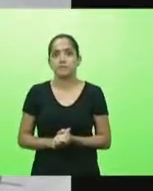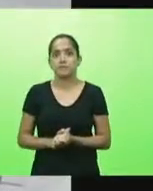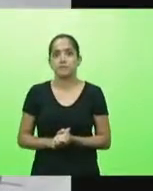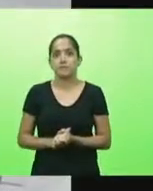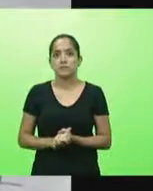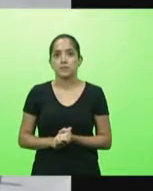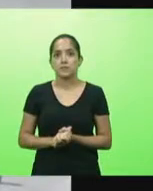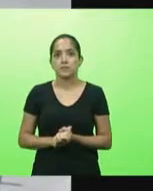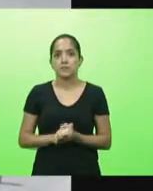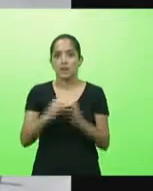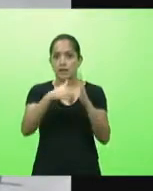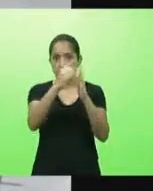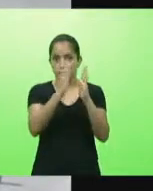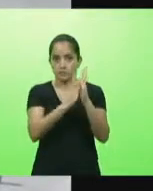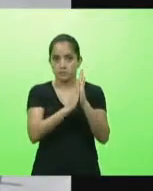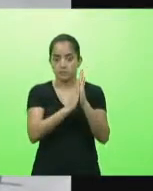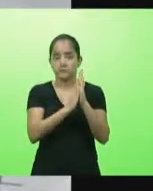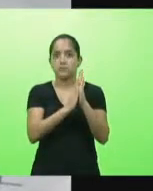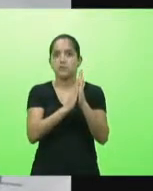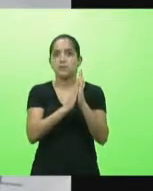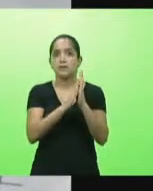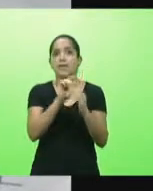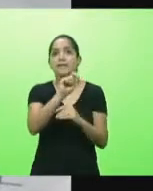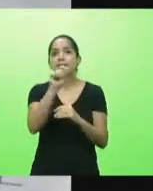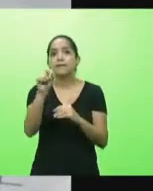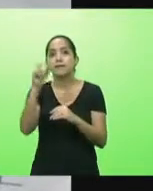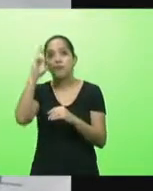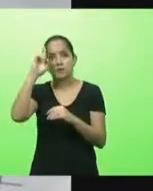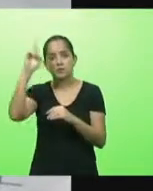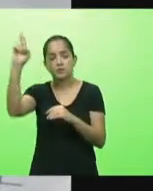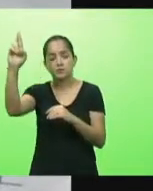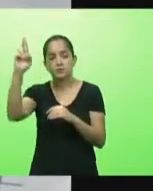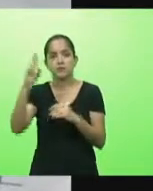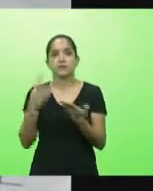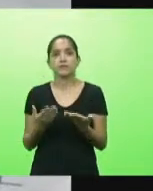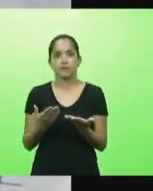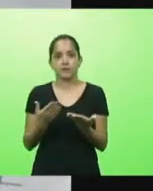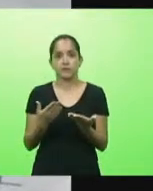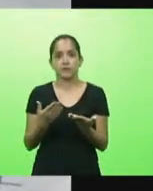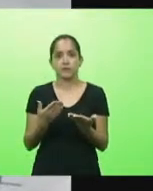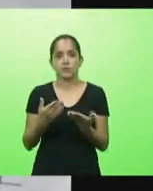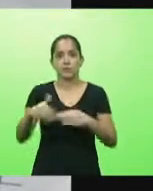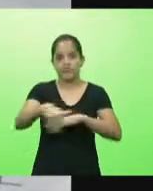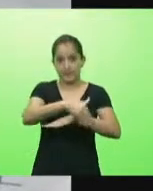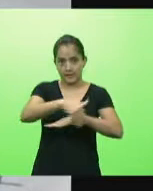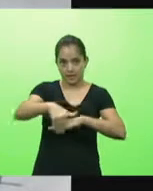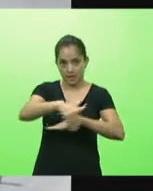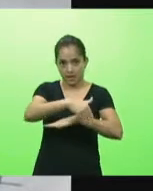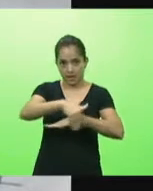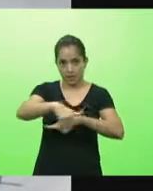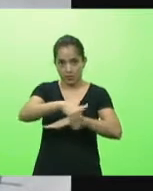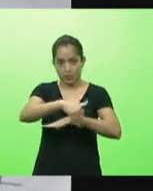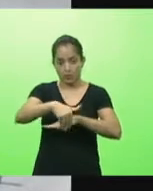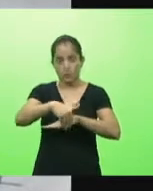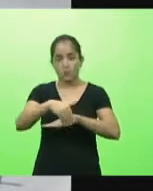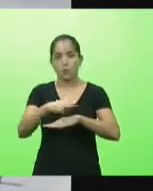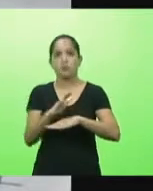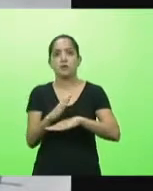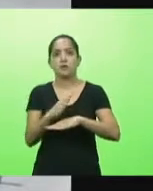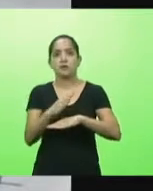intimação ela perguntou o pastor quem é responsável o pastor falou responsável fica na Mauro Ramos eu não respondo